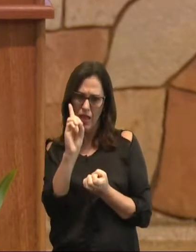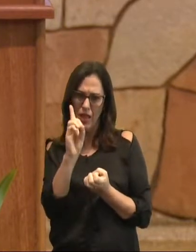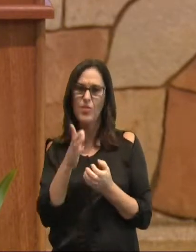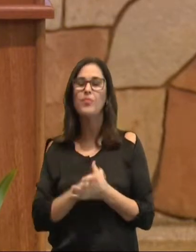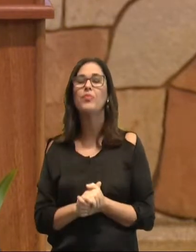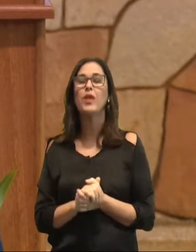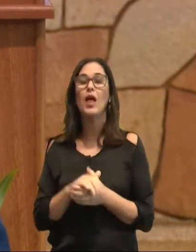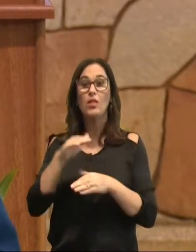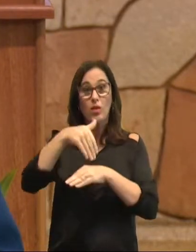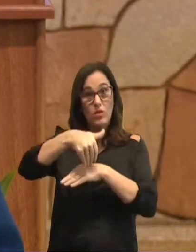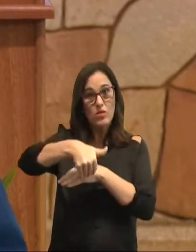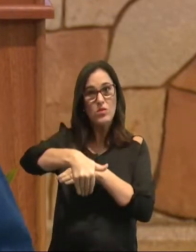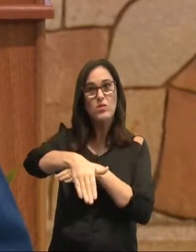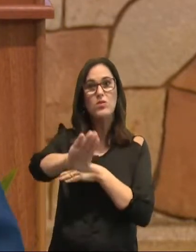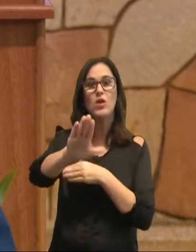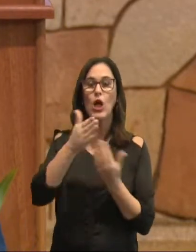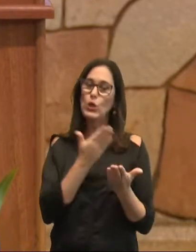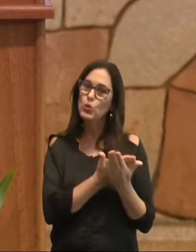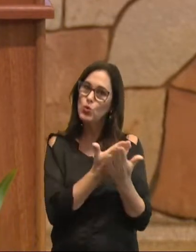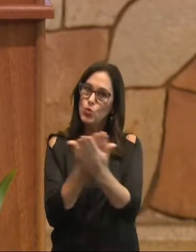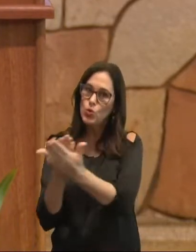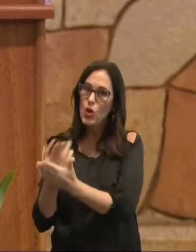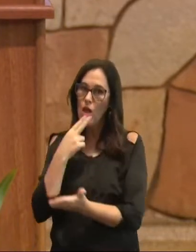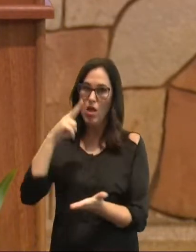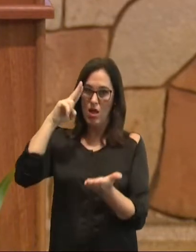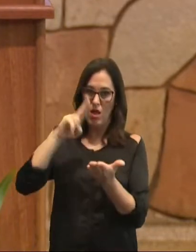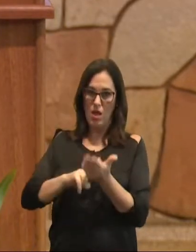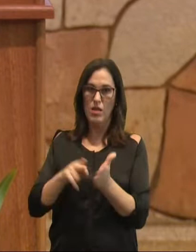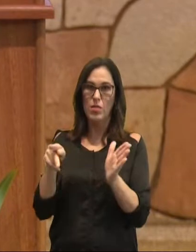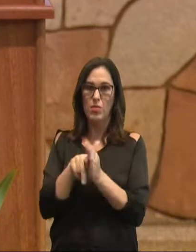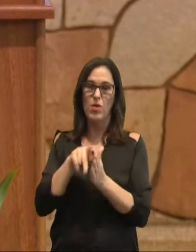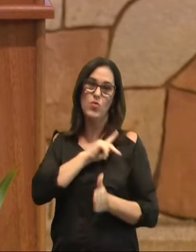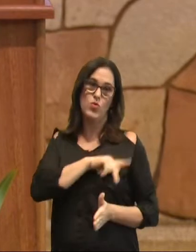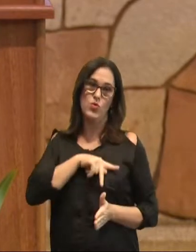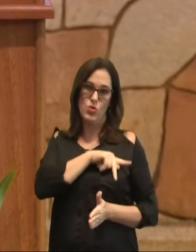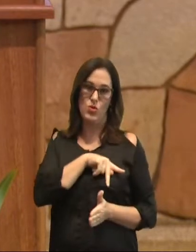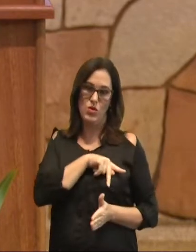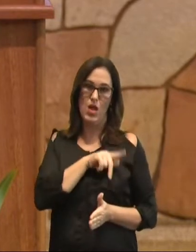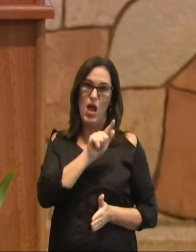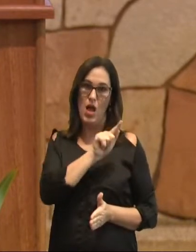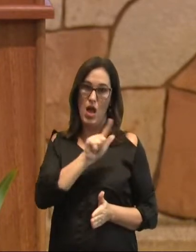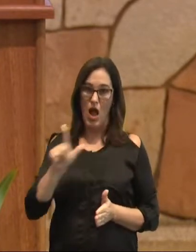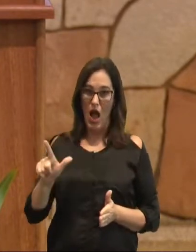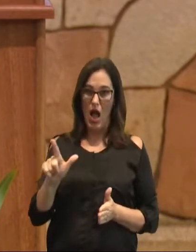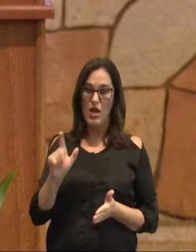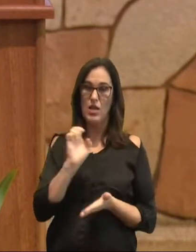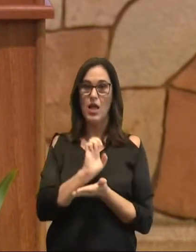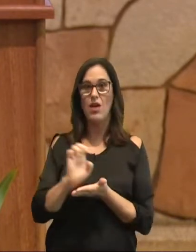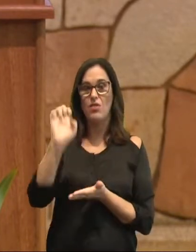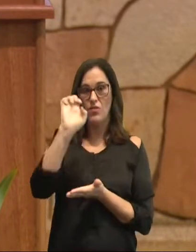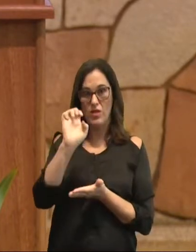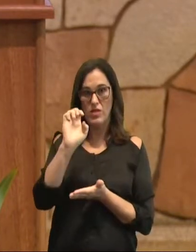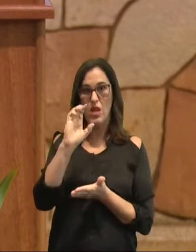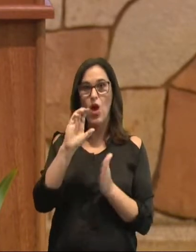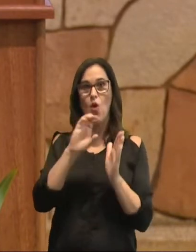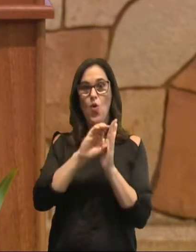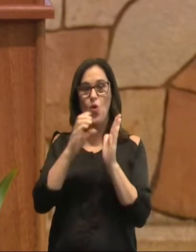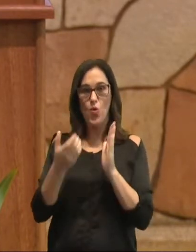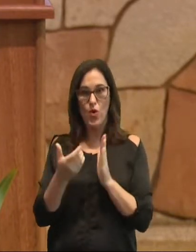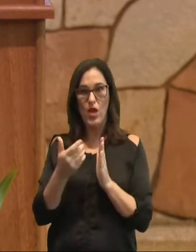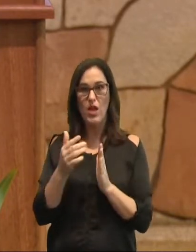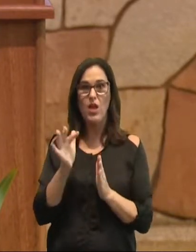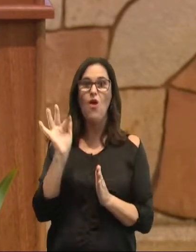dar sequência aos nossos estudos das cartas de Paulo, as cartas de Gálatas, Efésios, Colossenses e